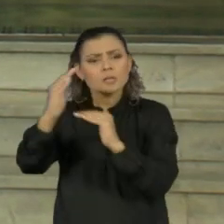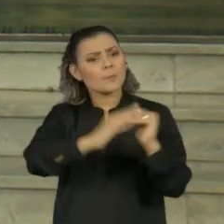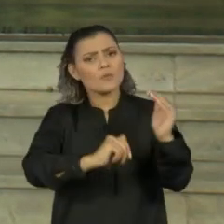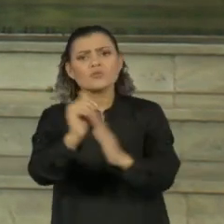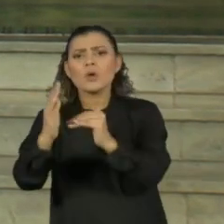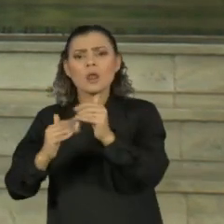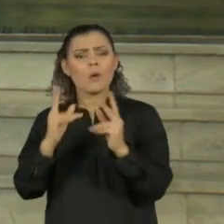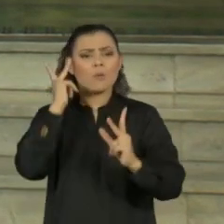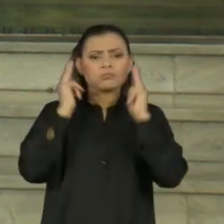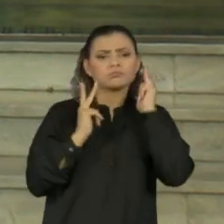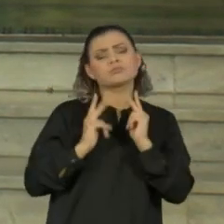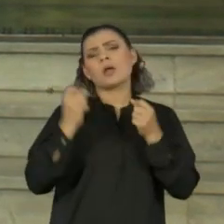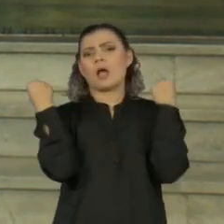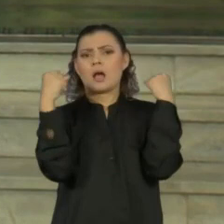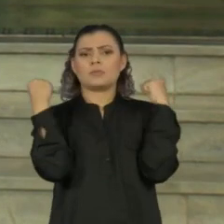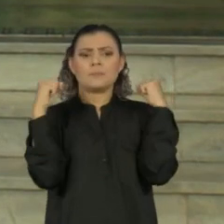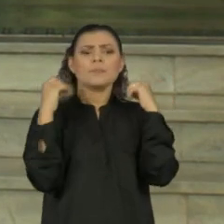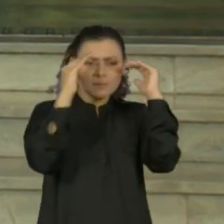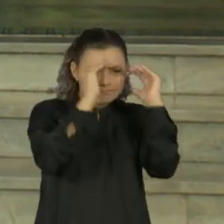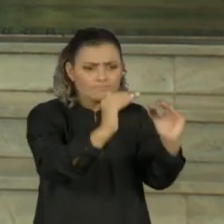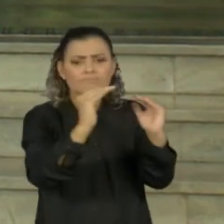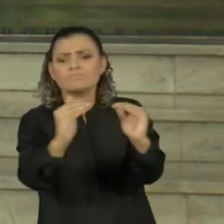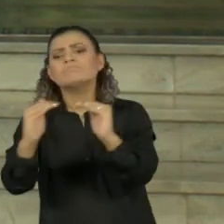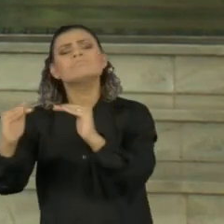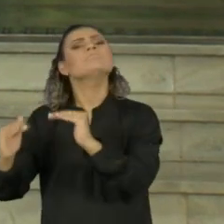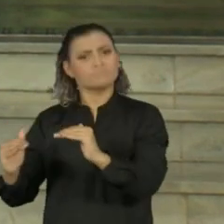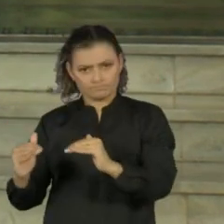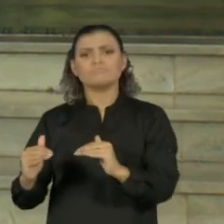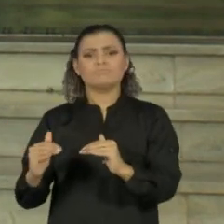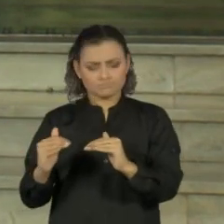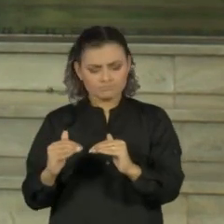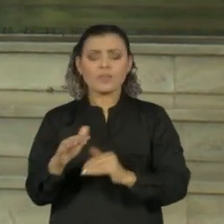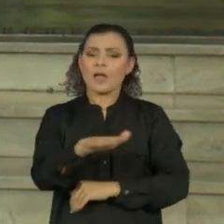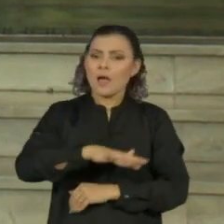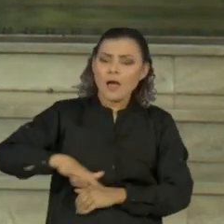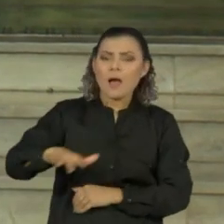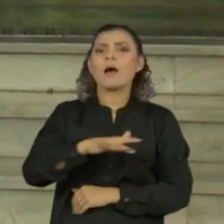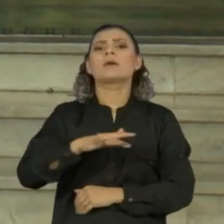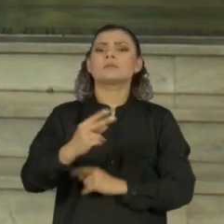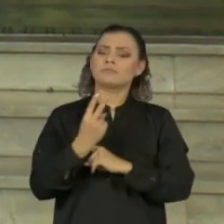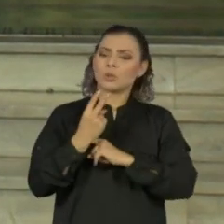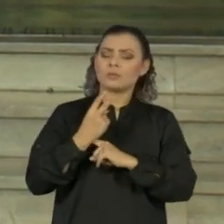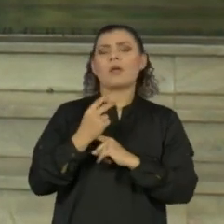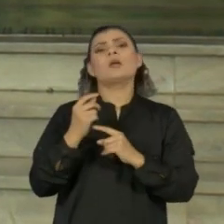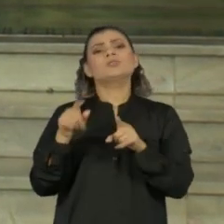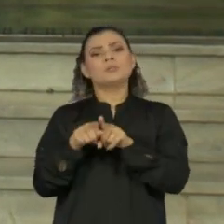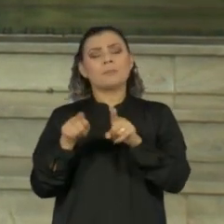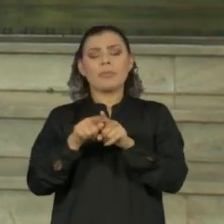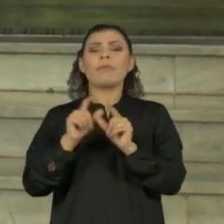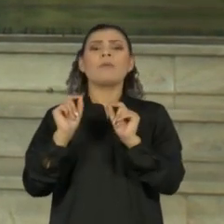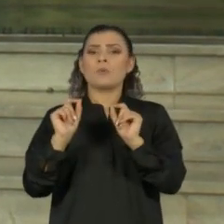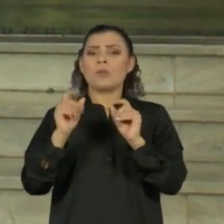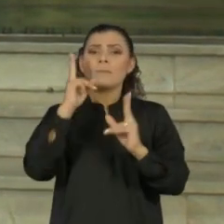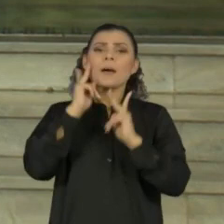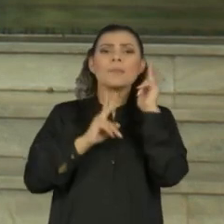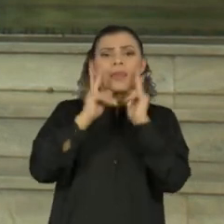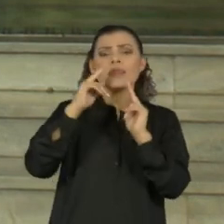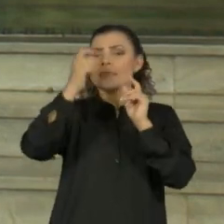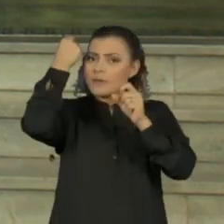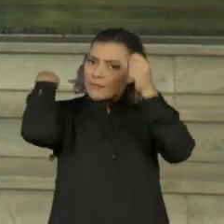atuam em academias, que atuam em institutos de beleza, assim como em cabeleireiros, barbearias,